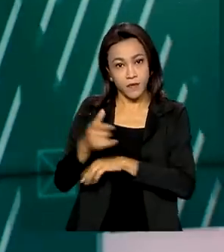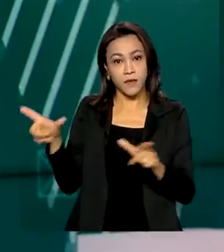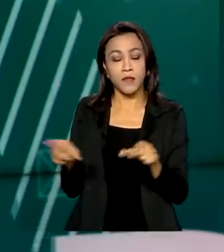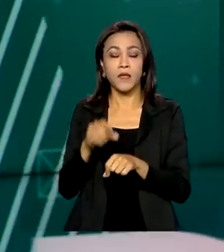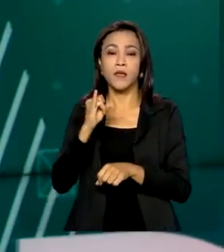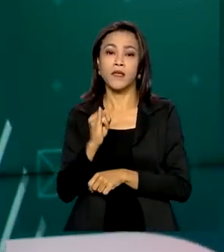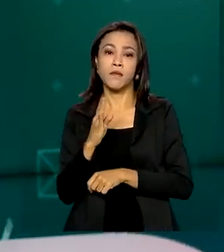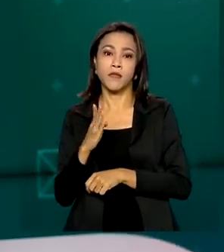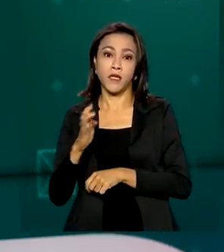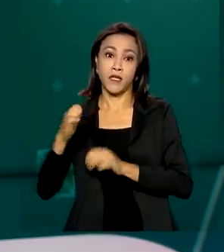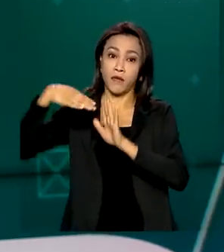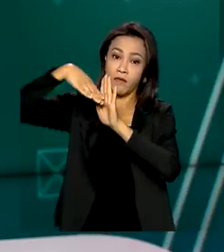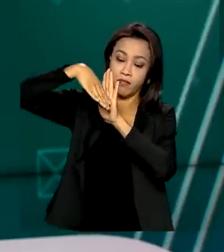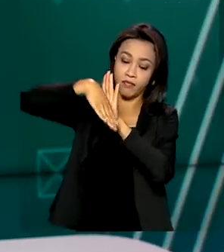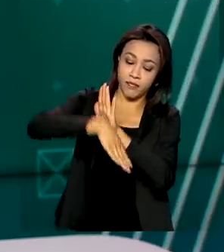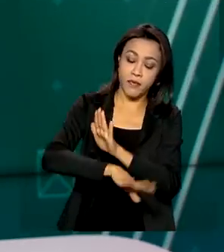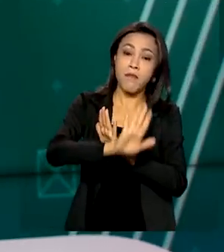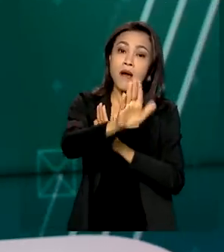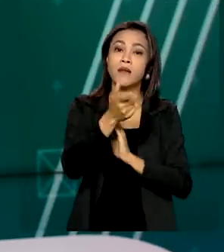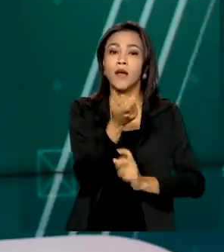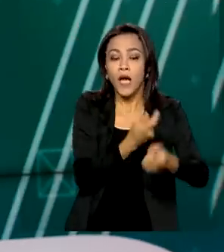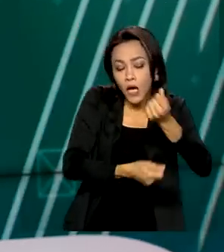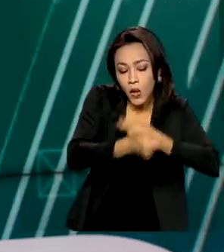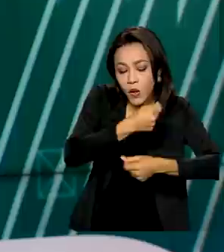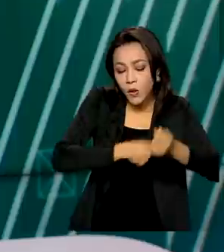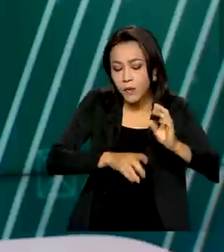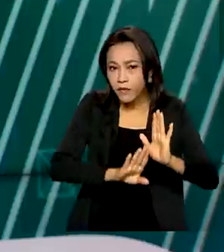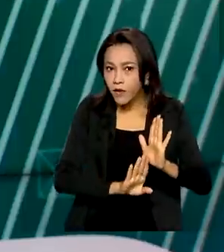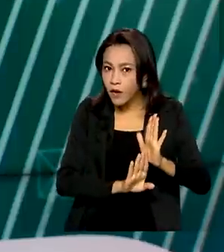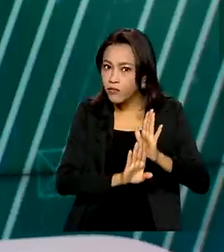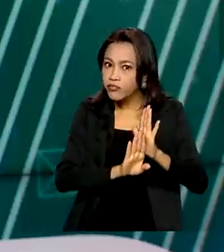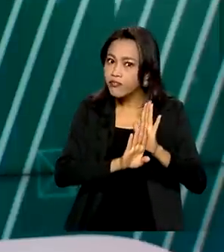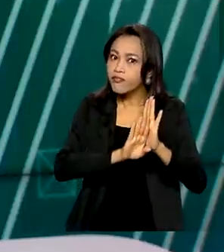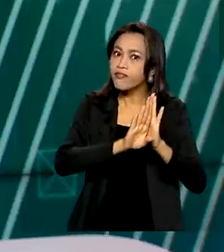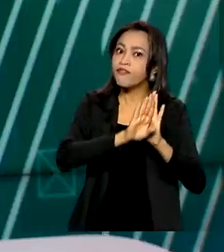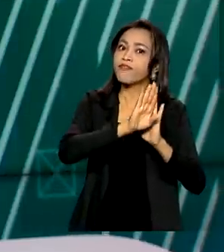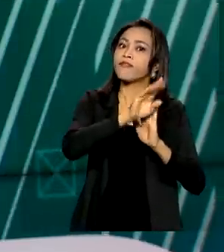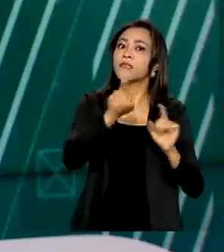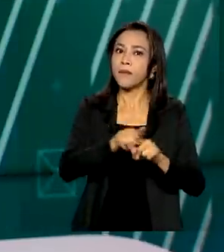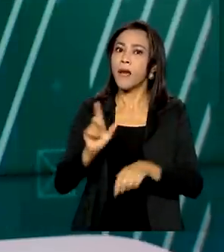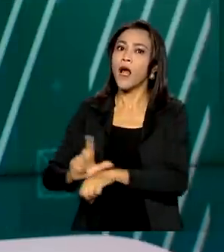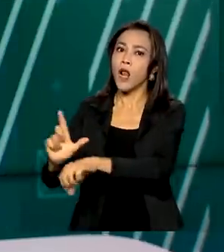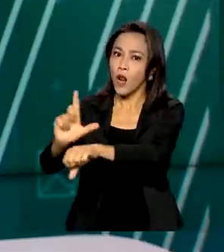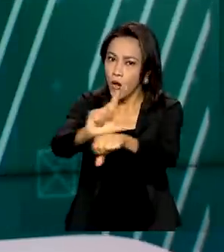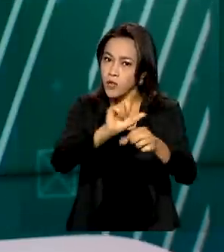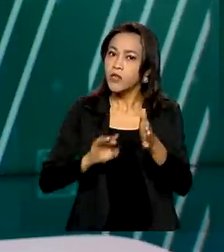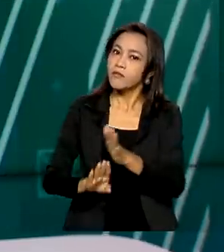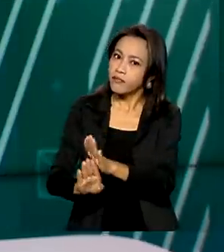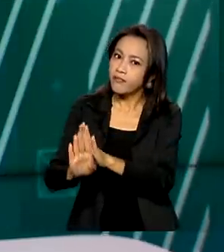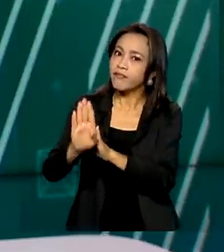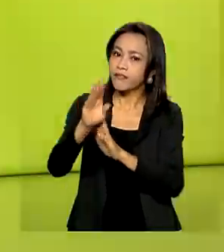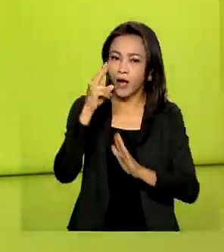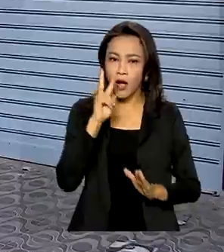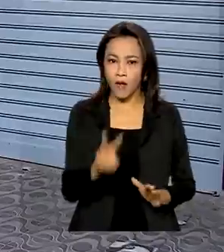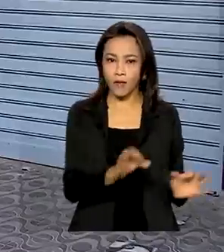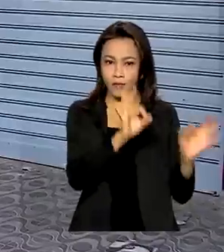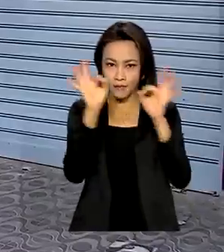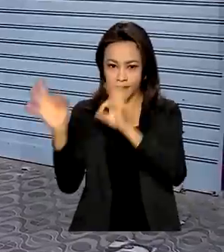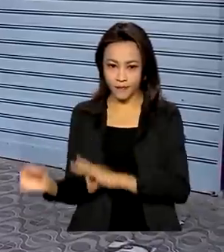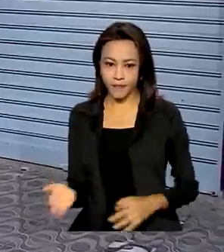empresas. Mas a economia vem se recuperando e o comércio varejista crescendo. Veja na reportagem de Gabriela Noronha.